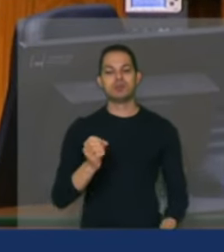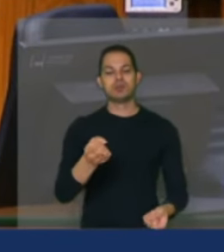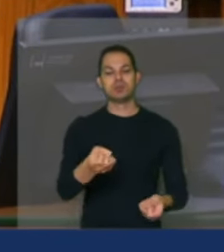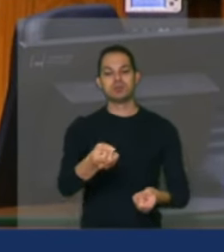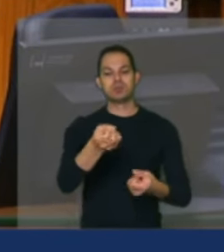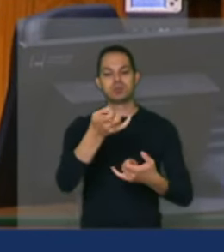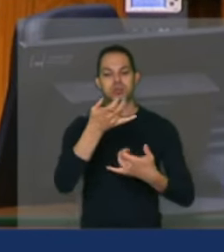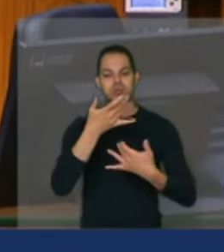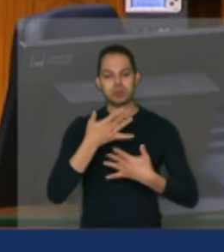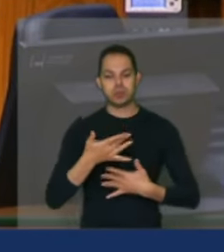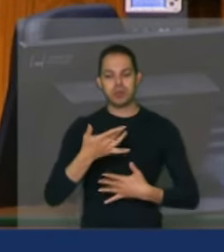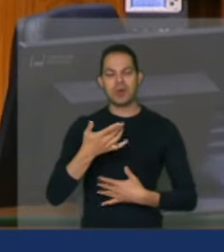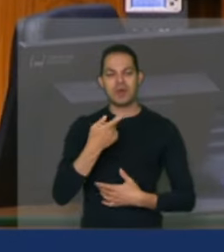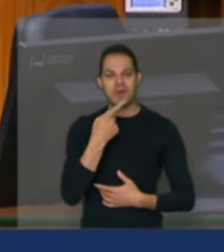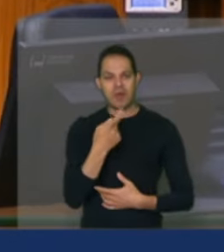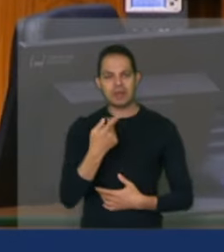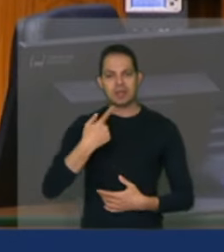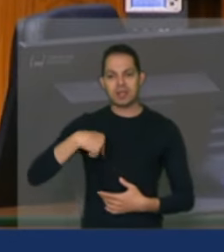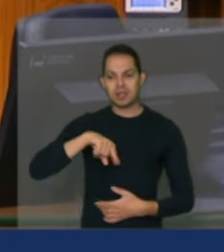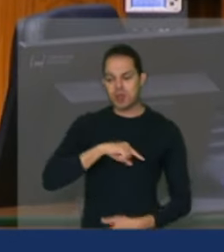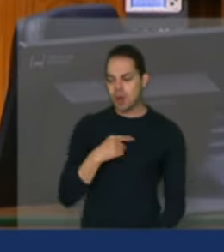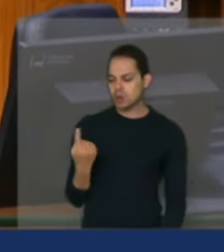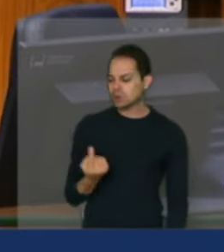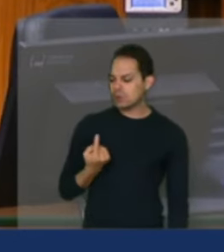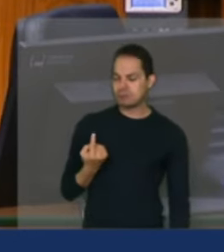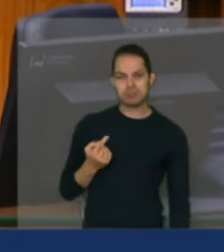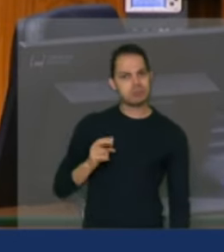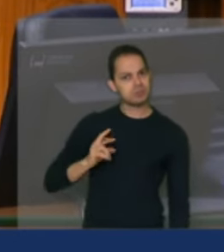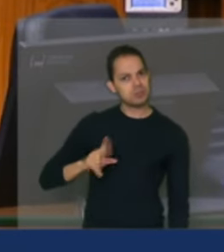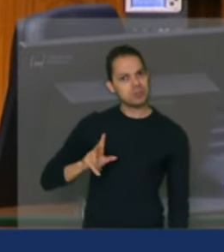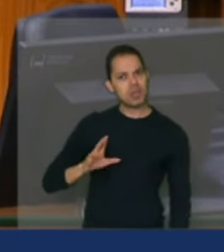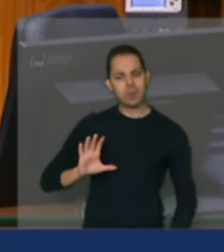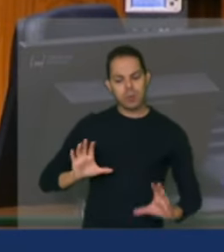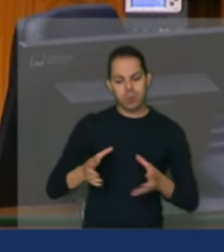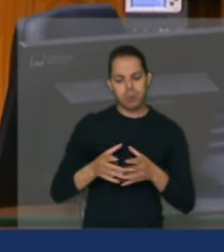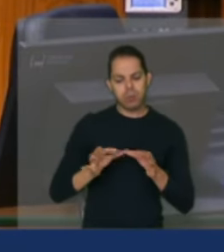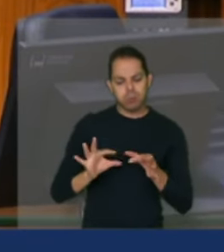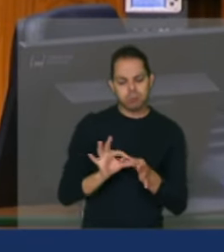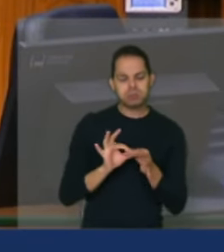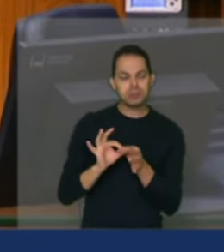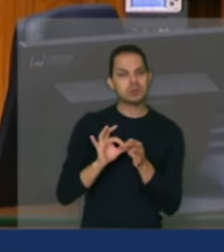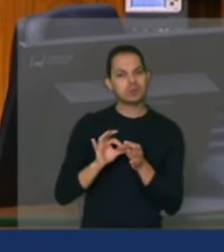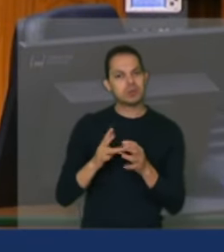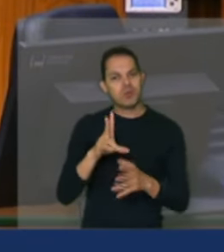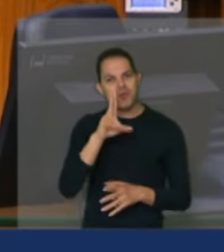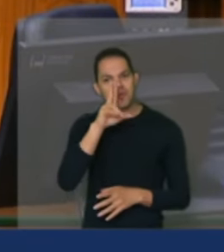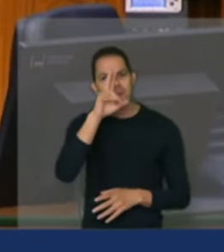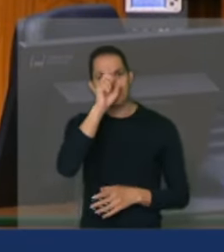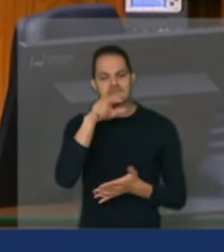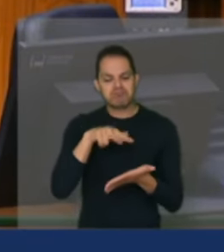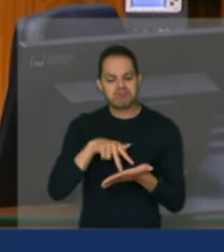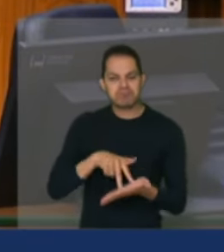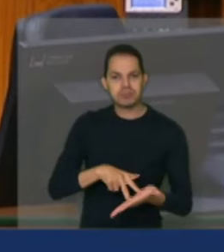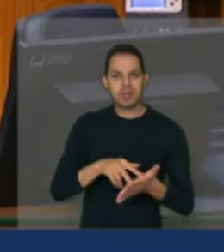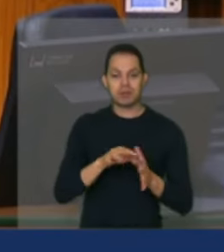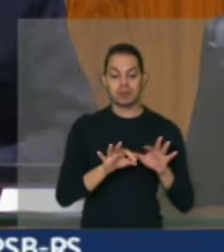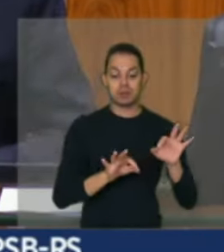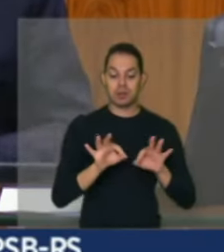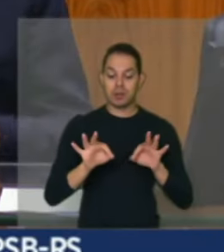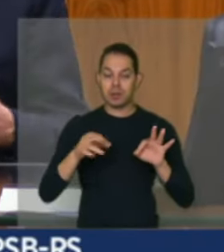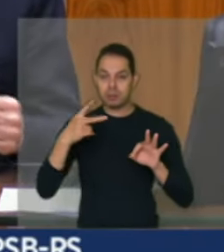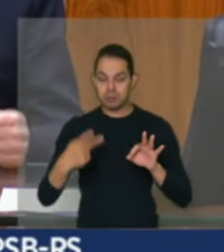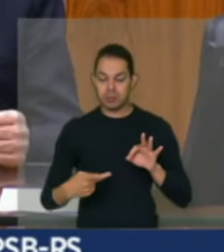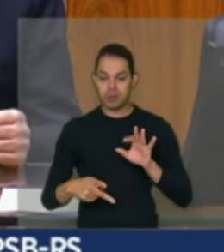estamos sós, que nós estamos firmes e fortes nessas organizações aqui do Mercosul